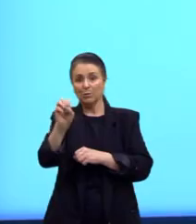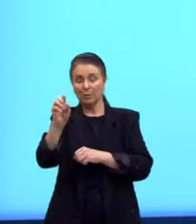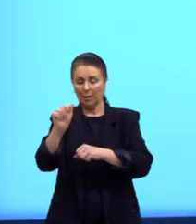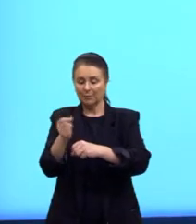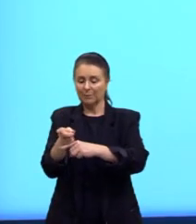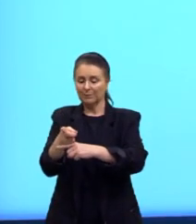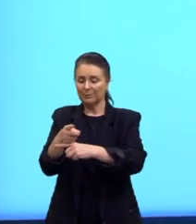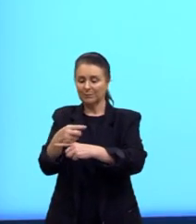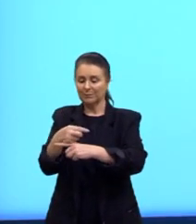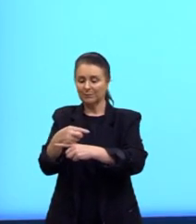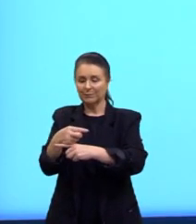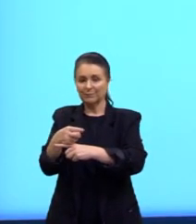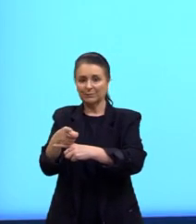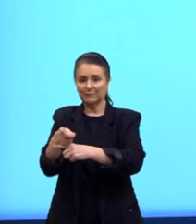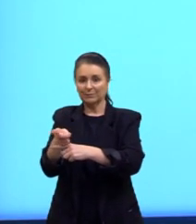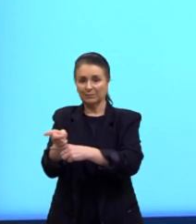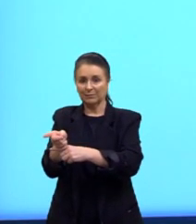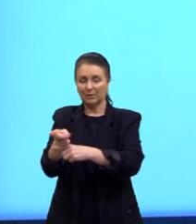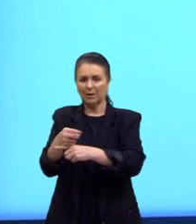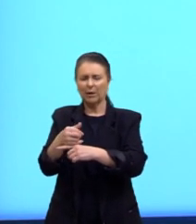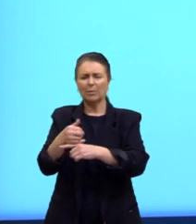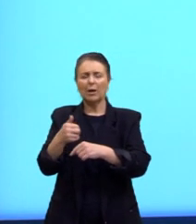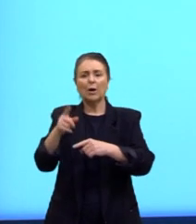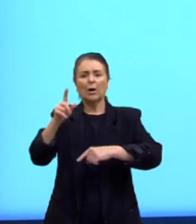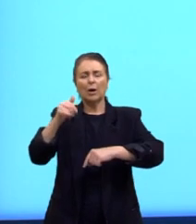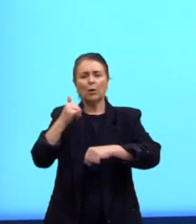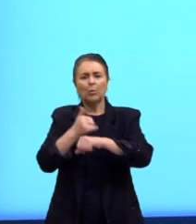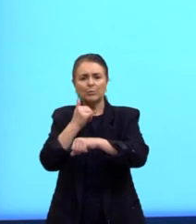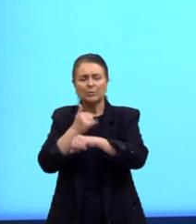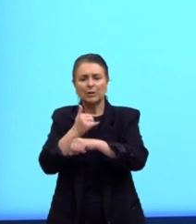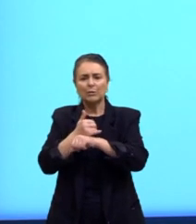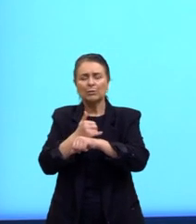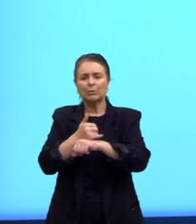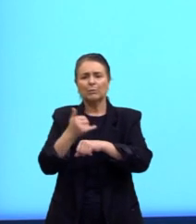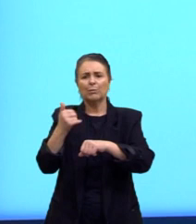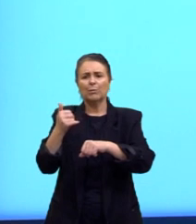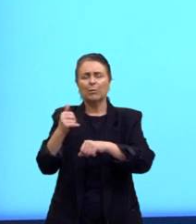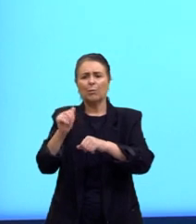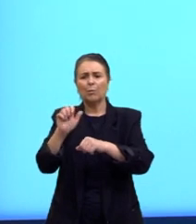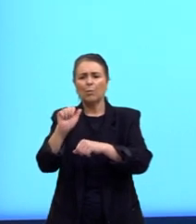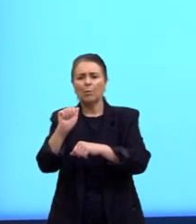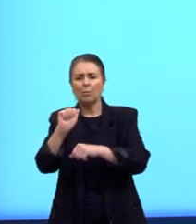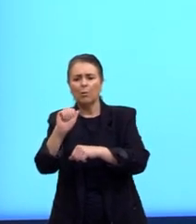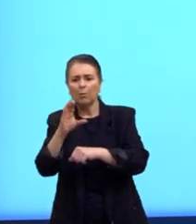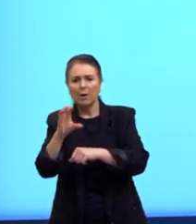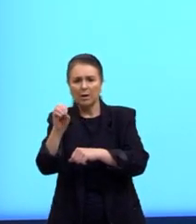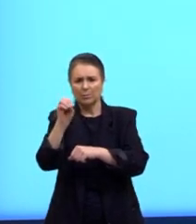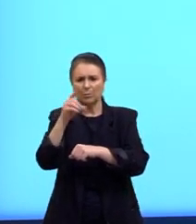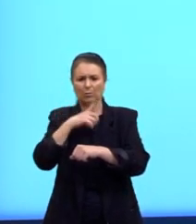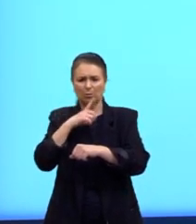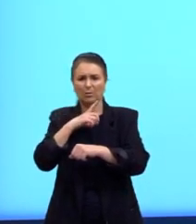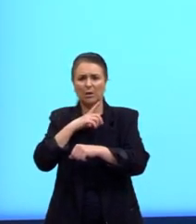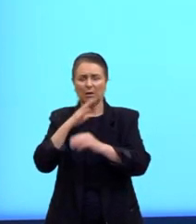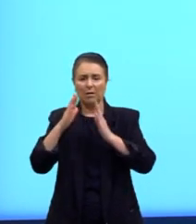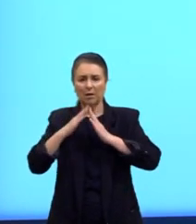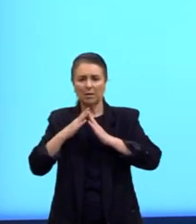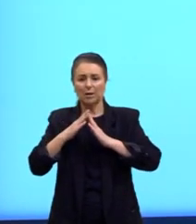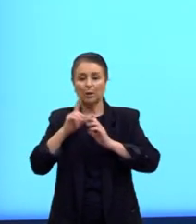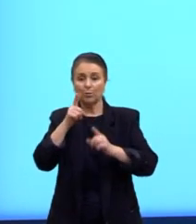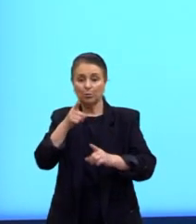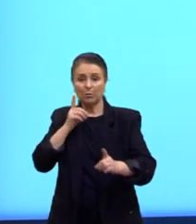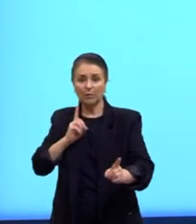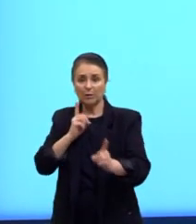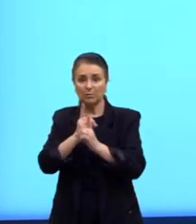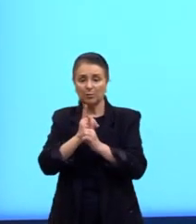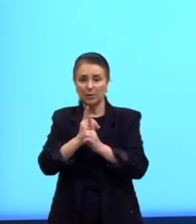de objetos de ferro ou de aço, né? Que estejam guardados, né? Você, então, descobrirá que